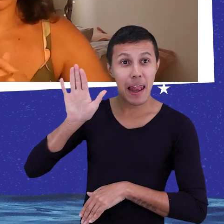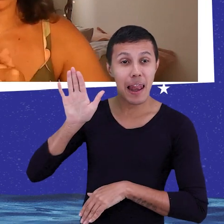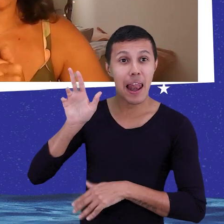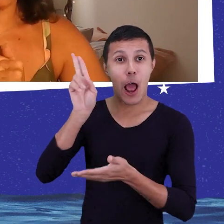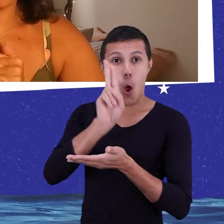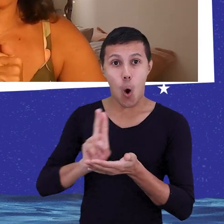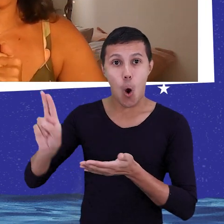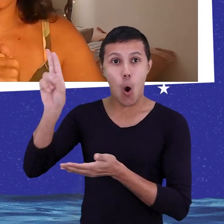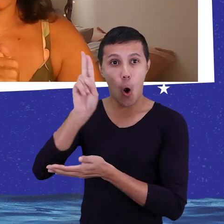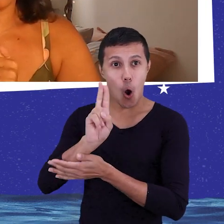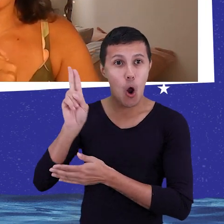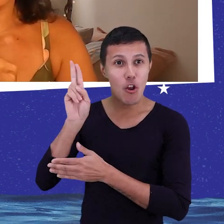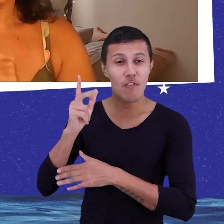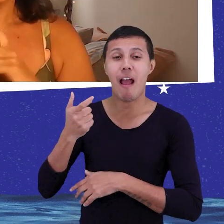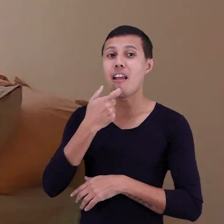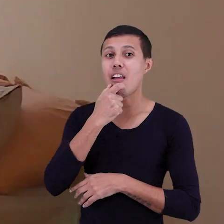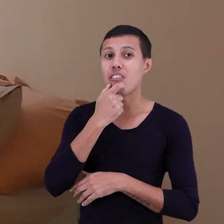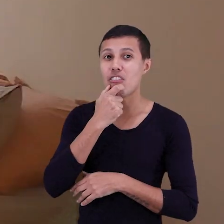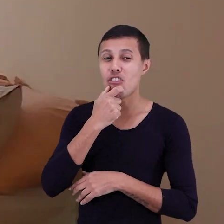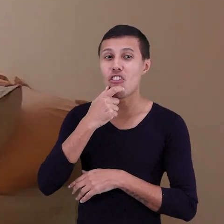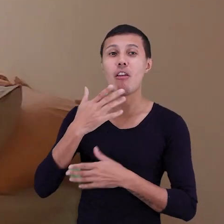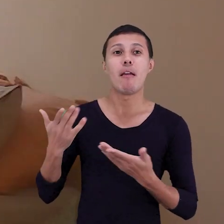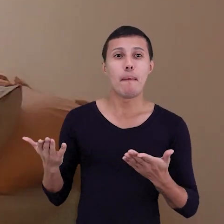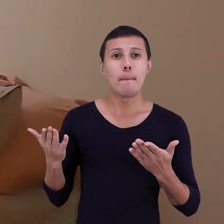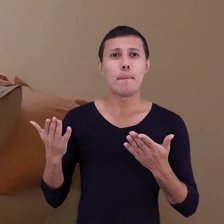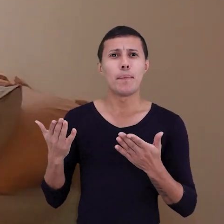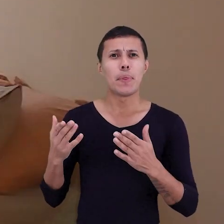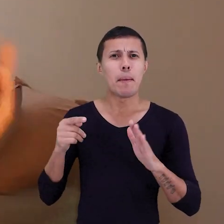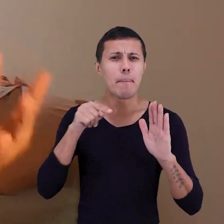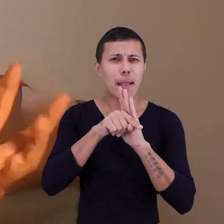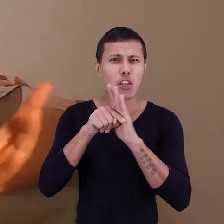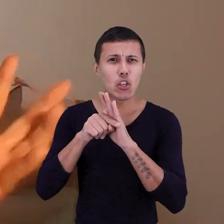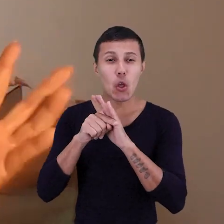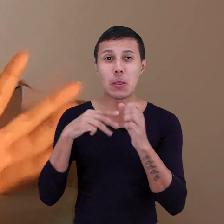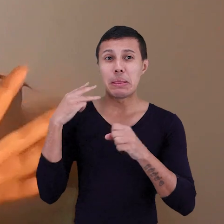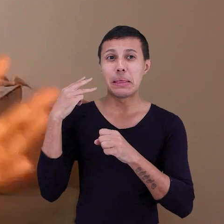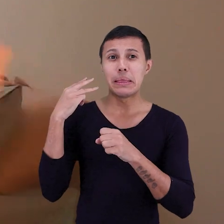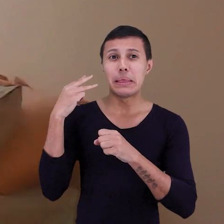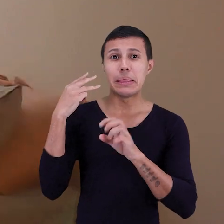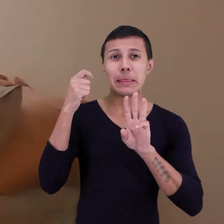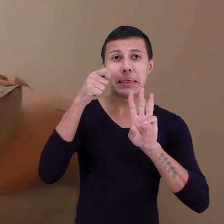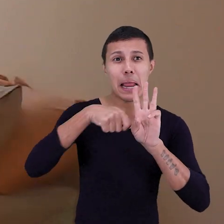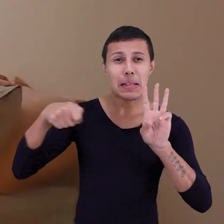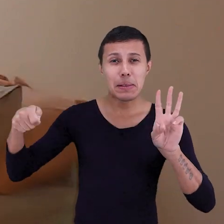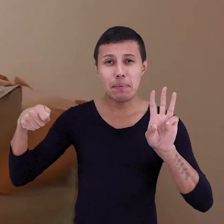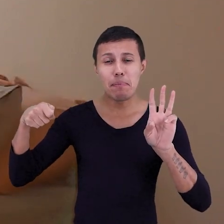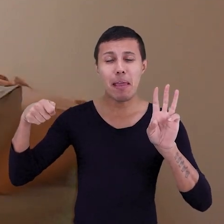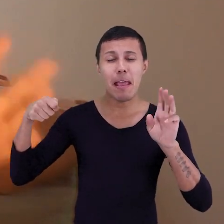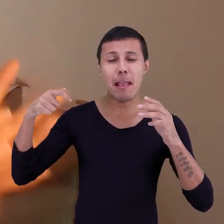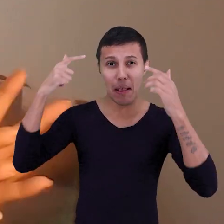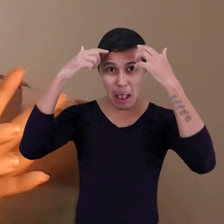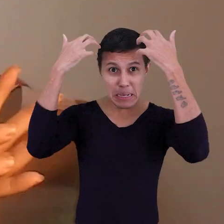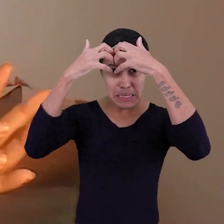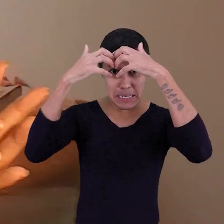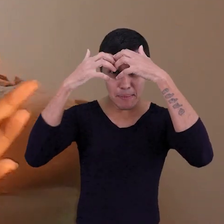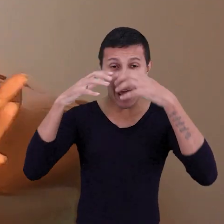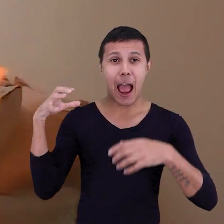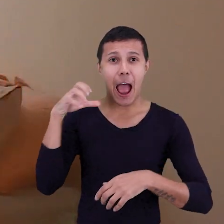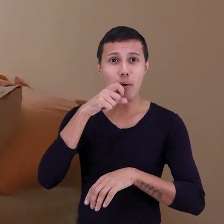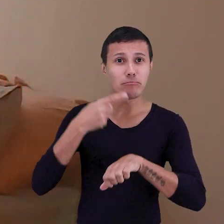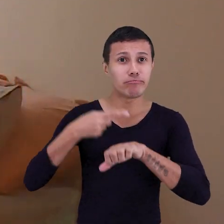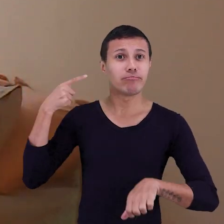da cadeira de psicologia, que mapeou que o cérebro humano leva 3 meses para transformar um hábito novo em uma sinapse automática.